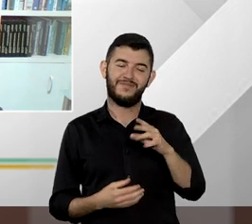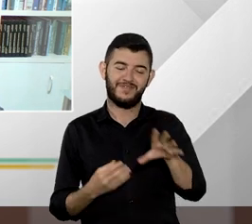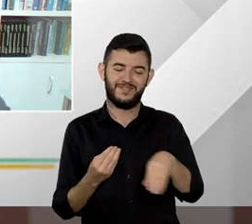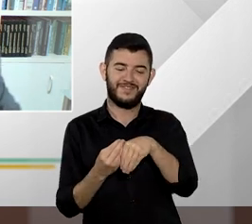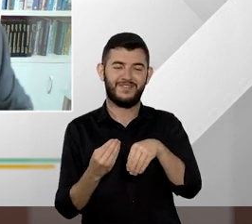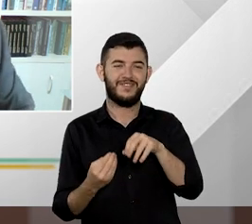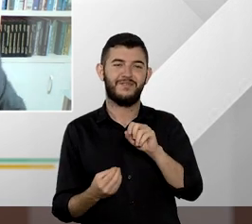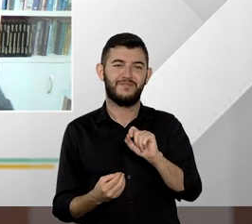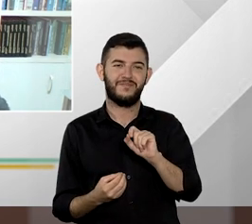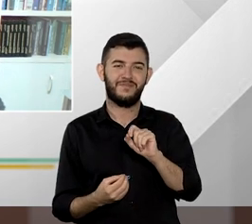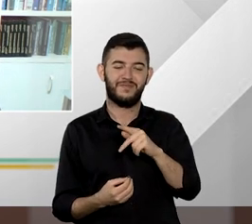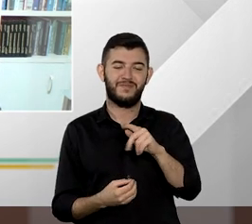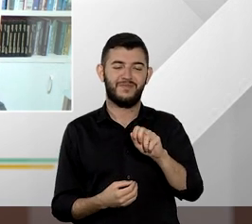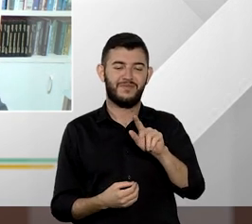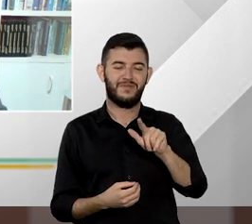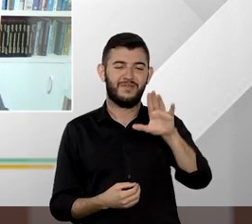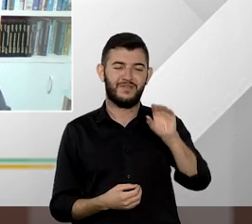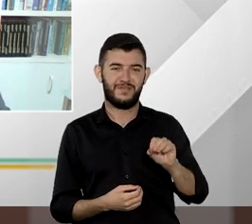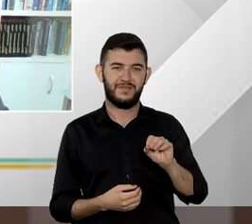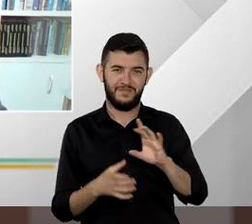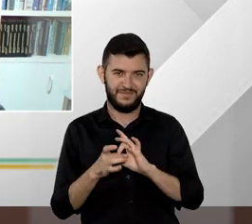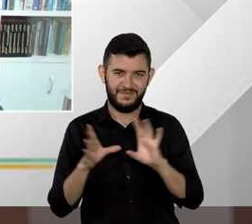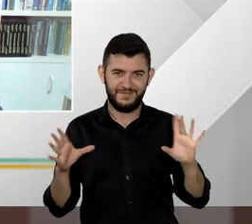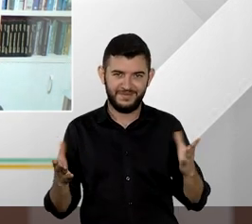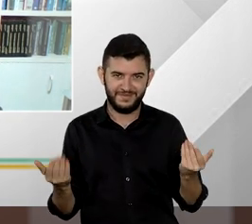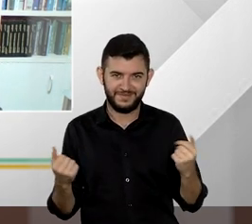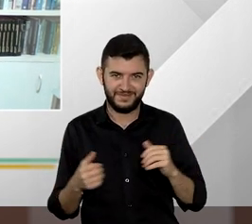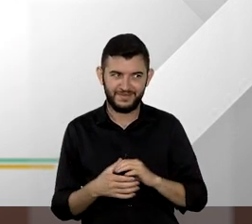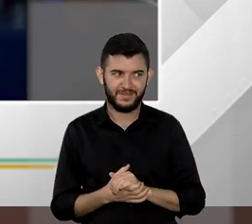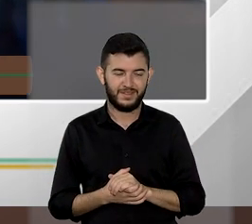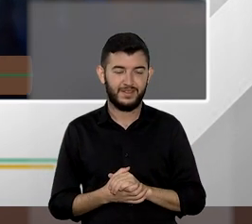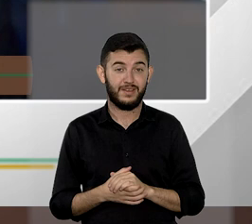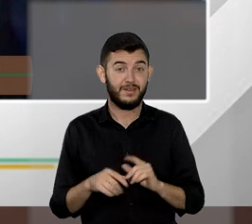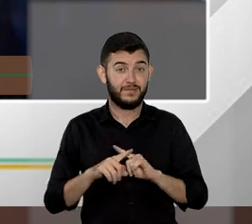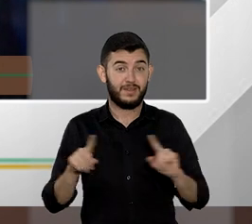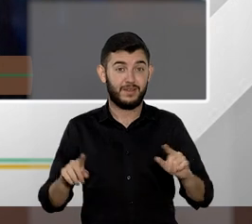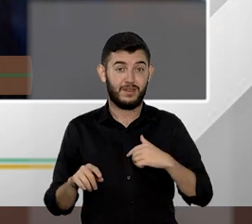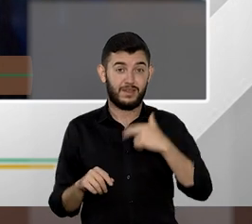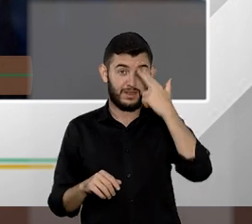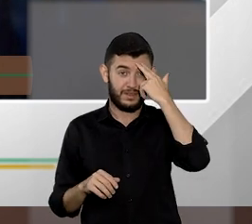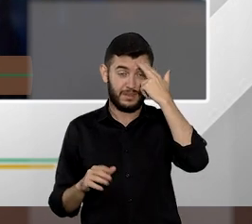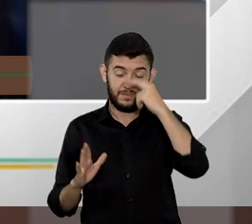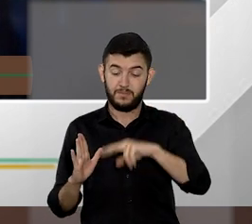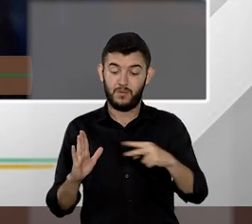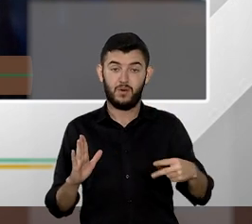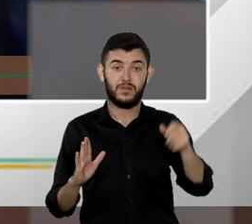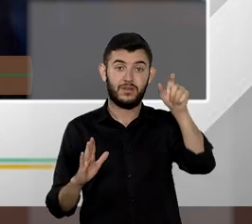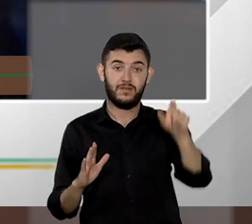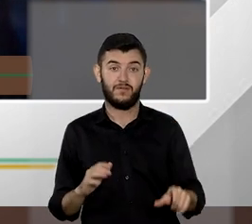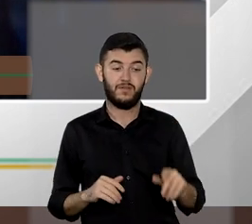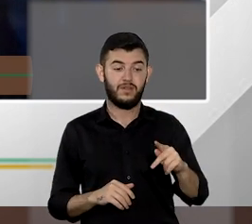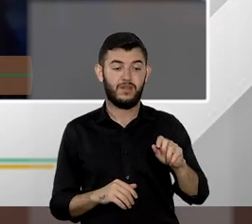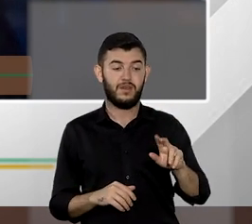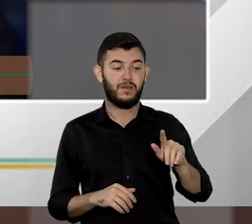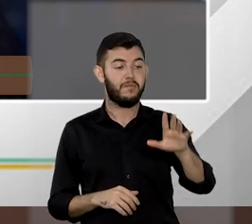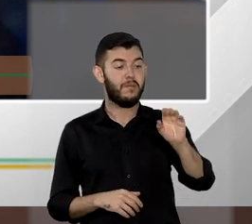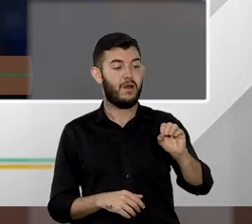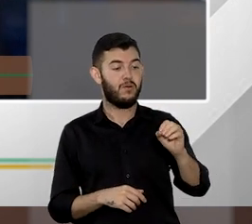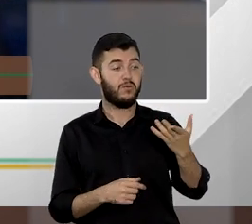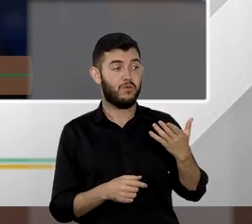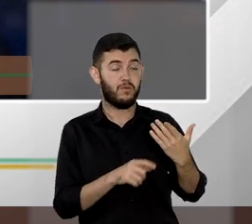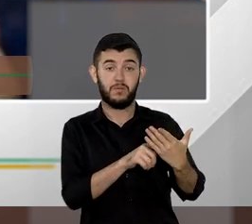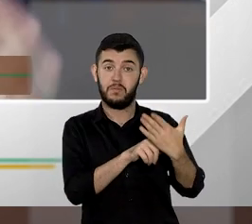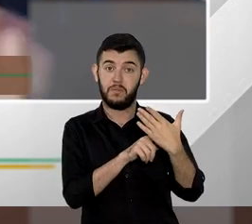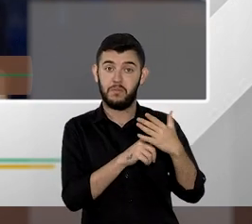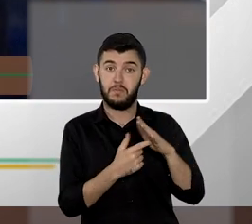Paulo posso me permitir por favor claro essa hipótese que você traz Paulo de que na